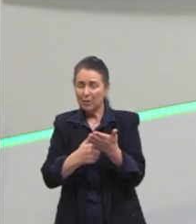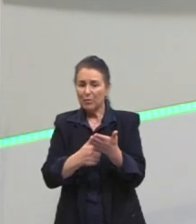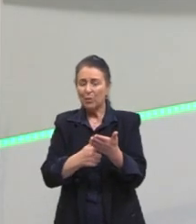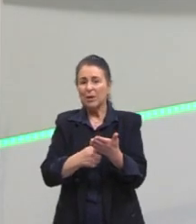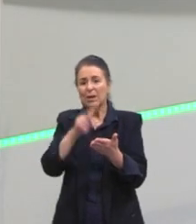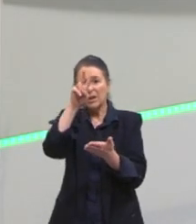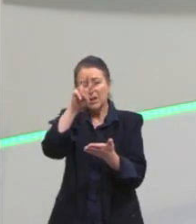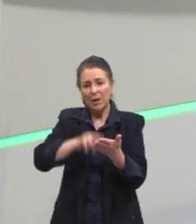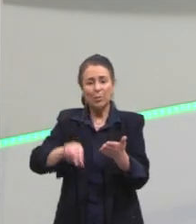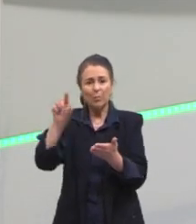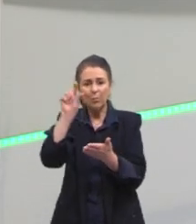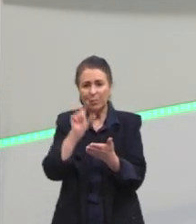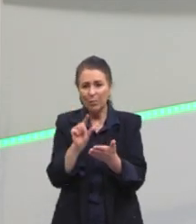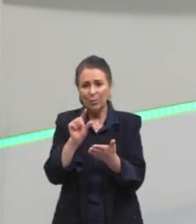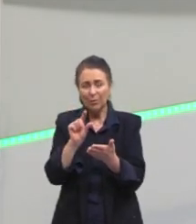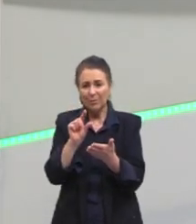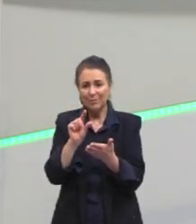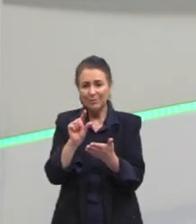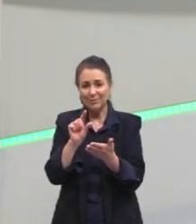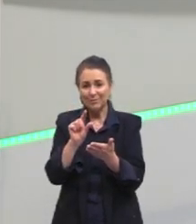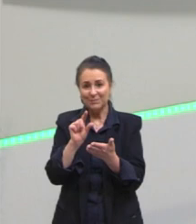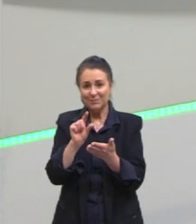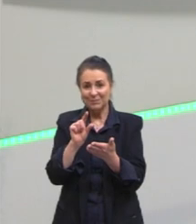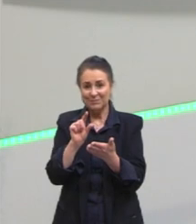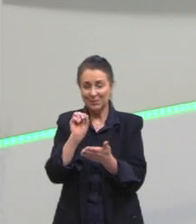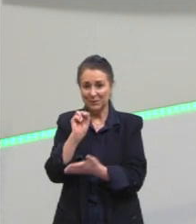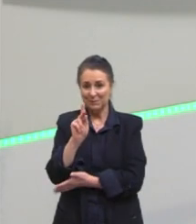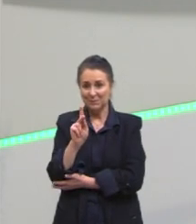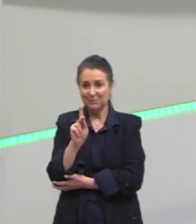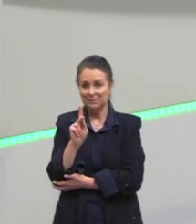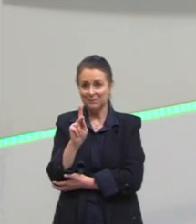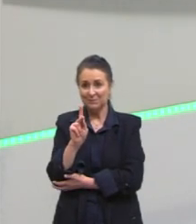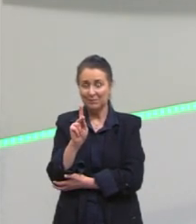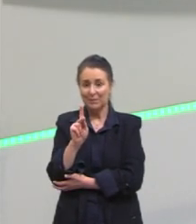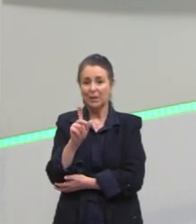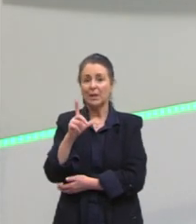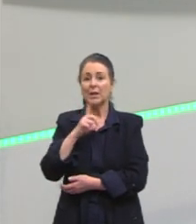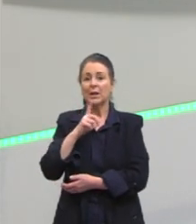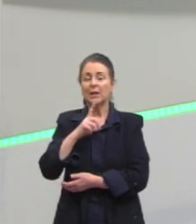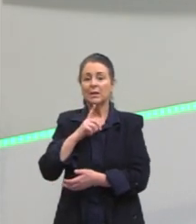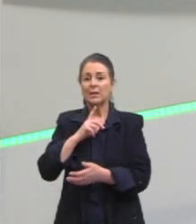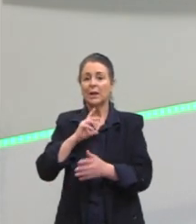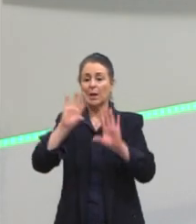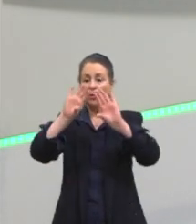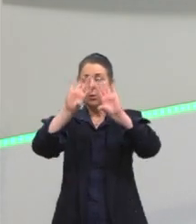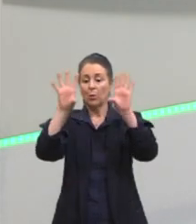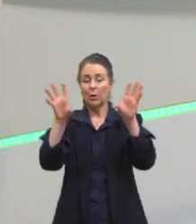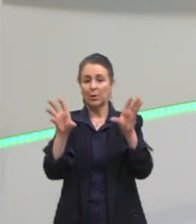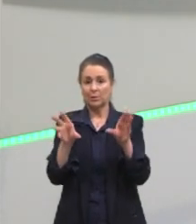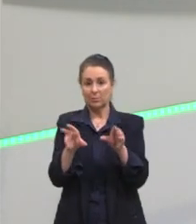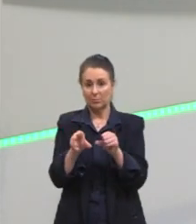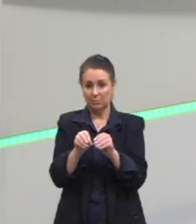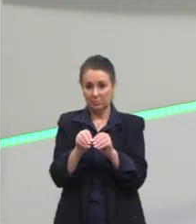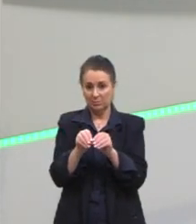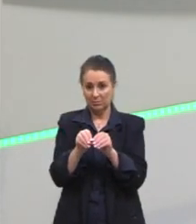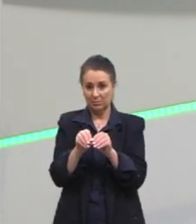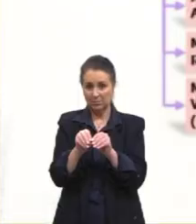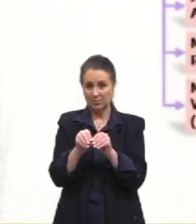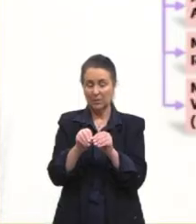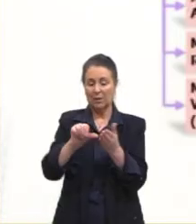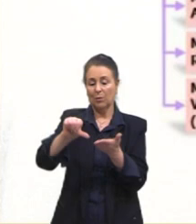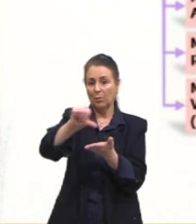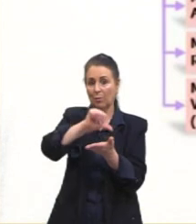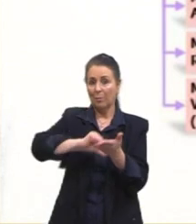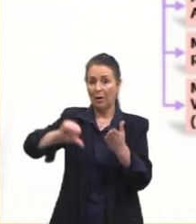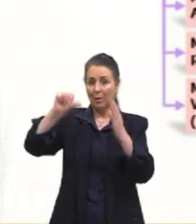capítulos porque isso já ajuda bastante. Certo? Então aqui temos só uma pequena, um pequeno mapa,